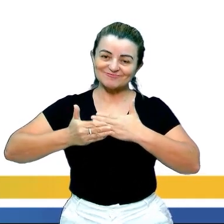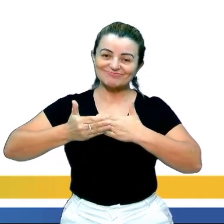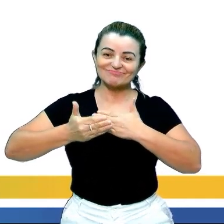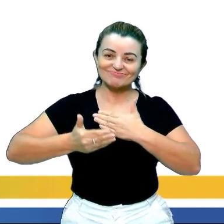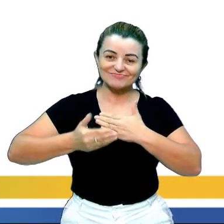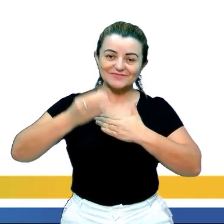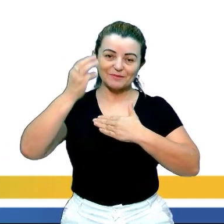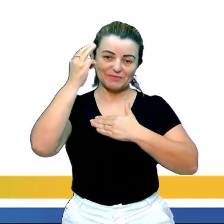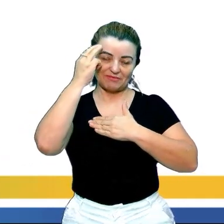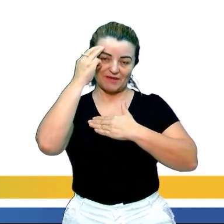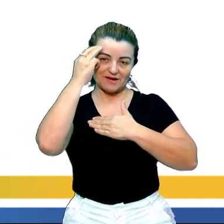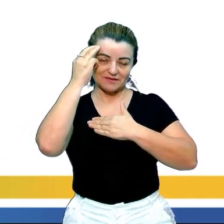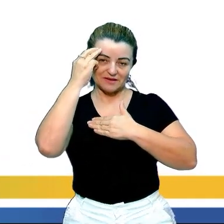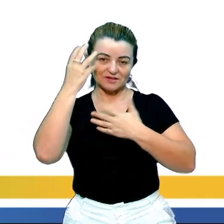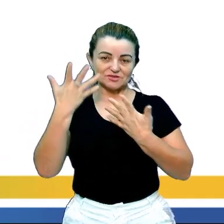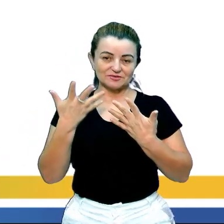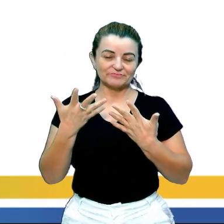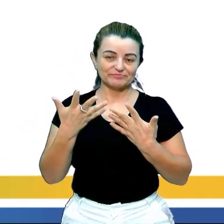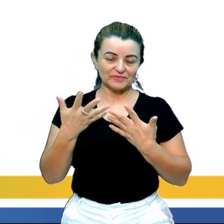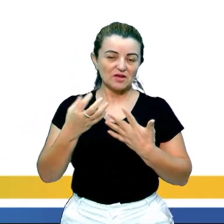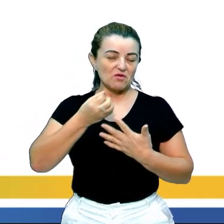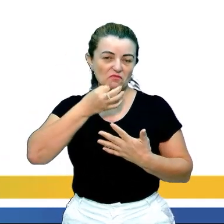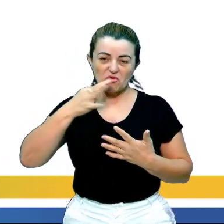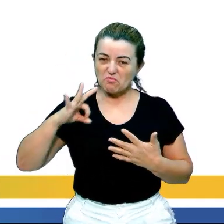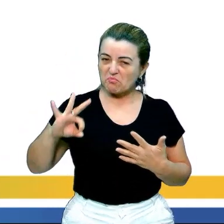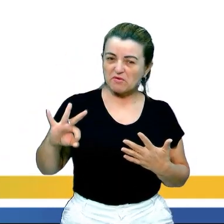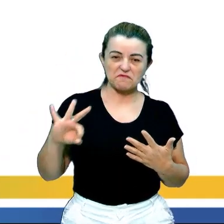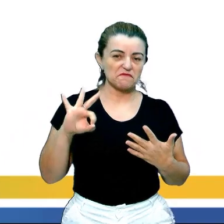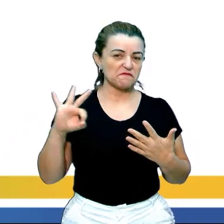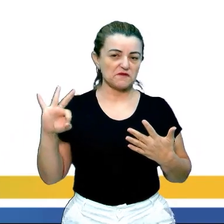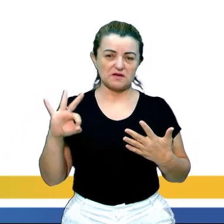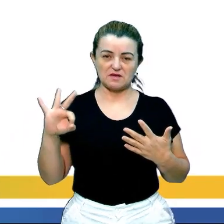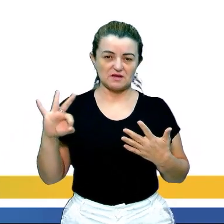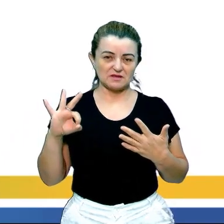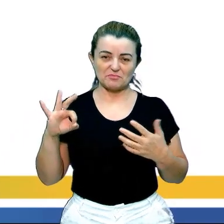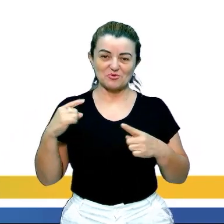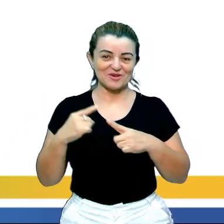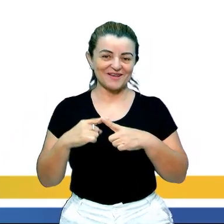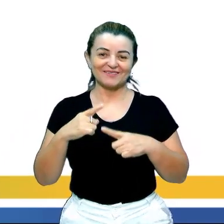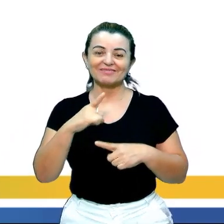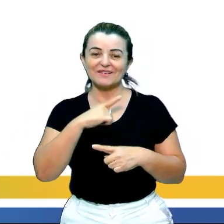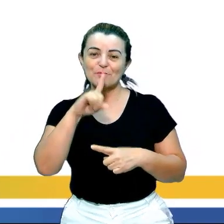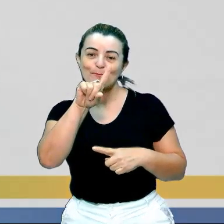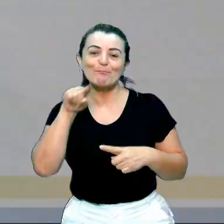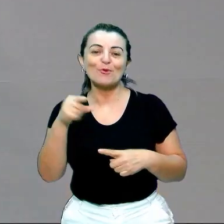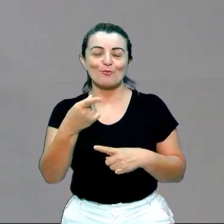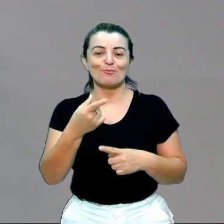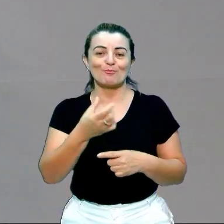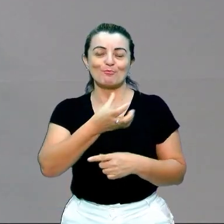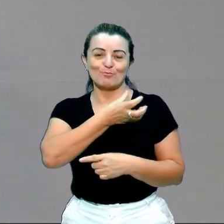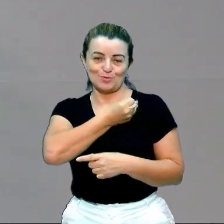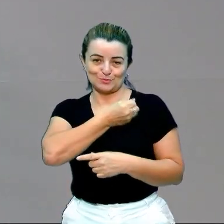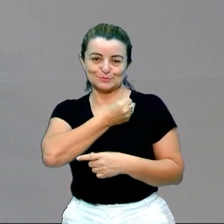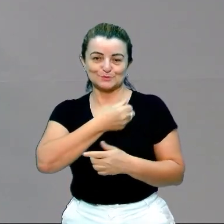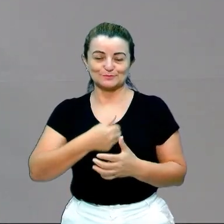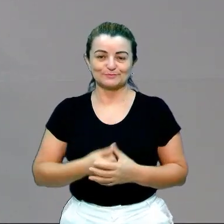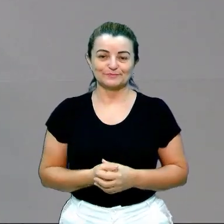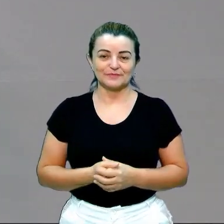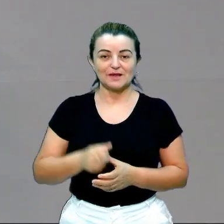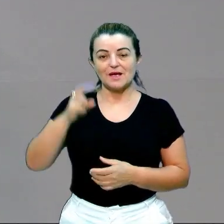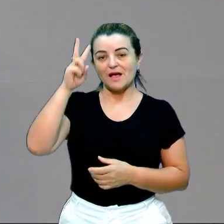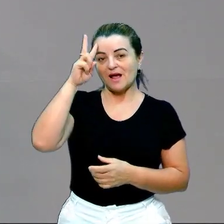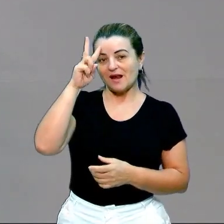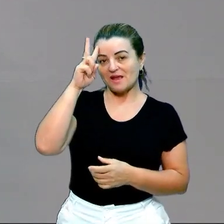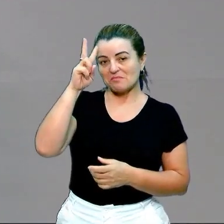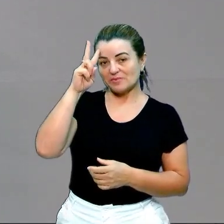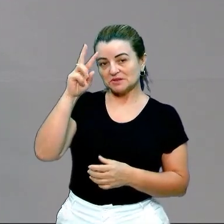ela foi muito feliz na escolha, e ela foi perfeita, né? Porque ela alcançou os mil pontos. Lembrando, gente, que uma redação que